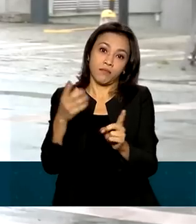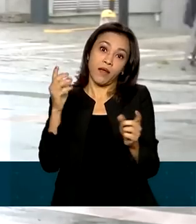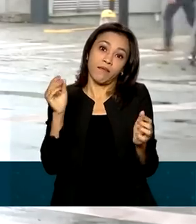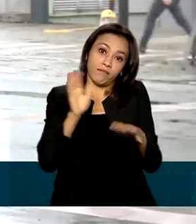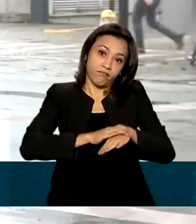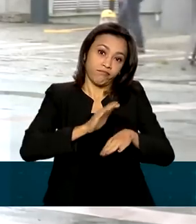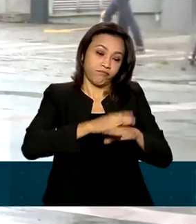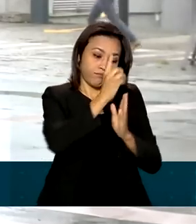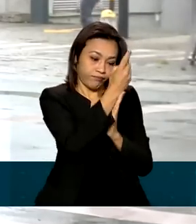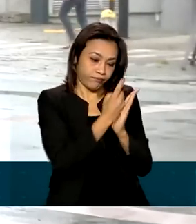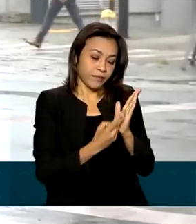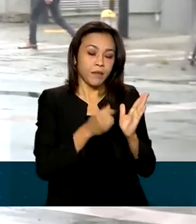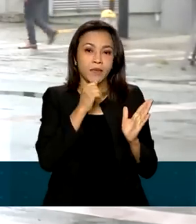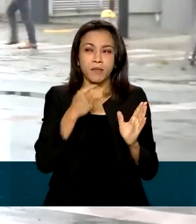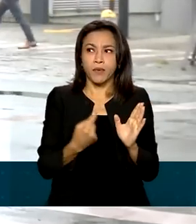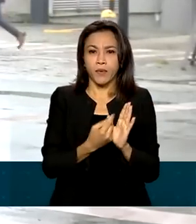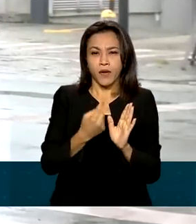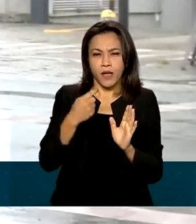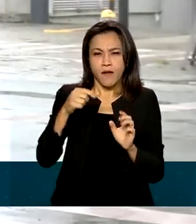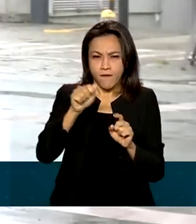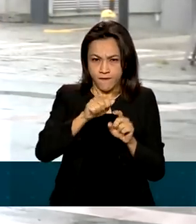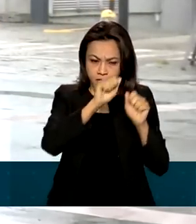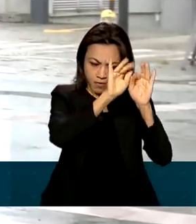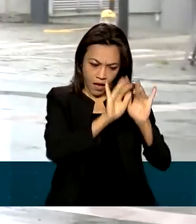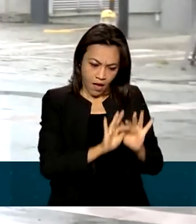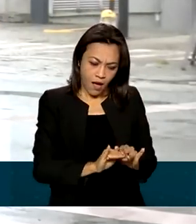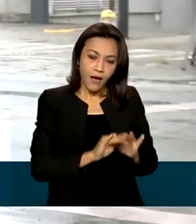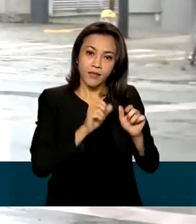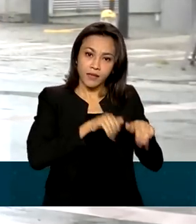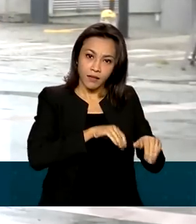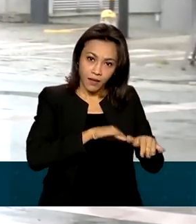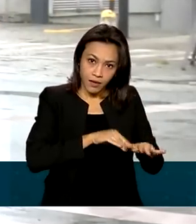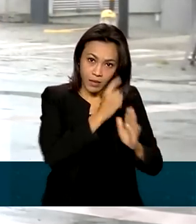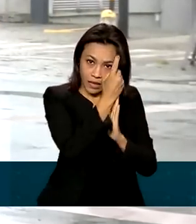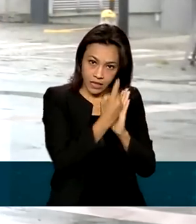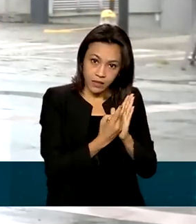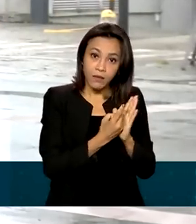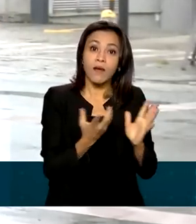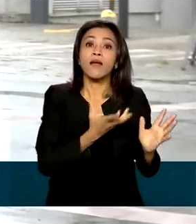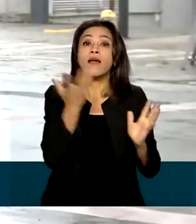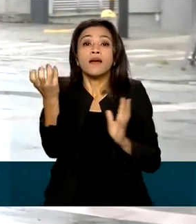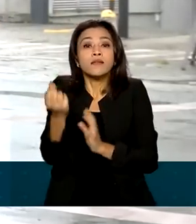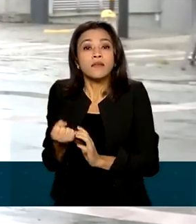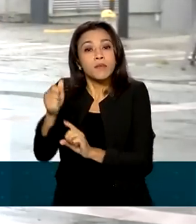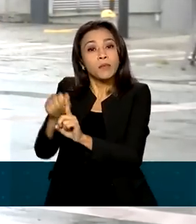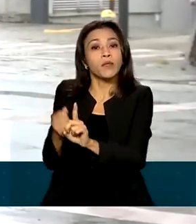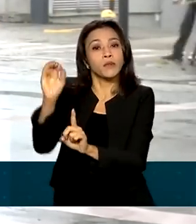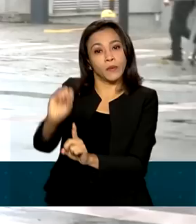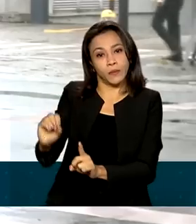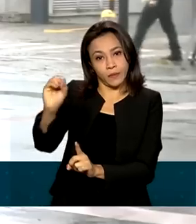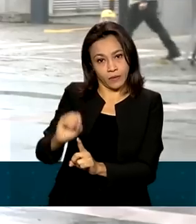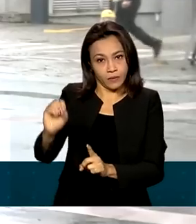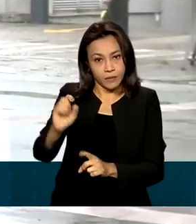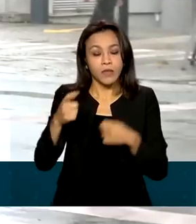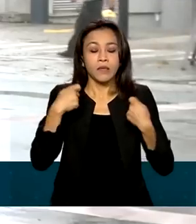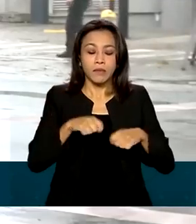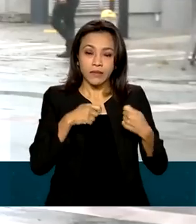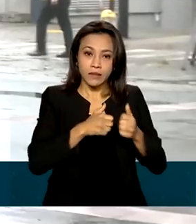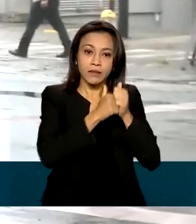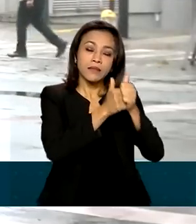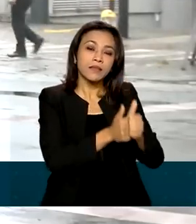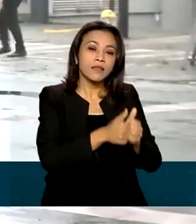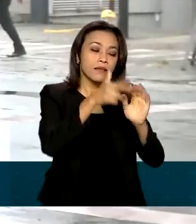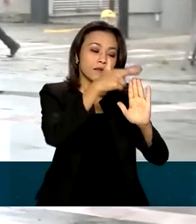Por exemplo, fez a autodeclaração em setembro, só vai receber o benefício em outubro. Importante dizer que deve preencher os requisitos